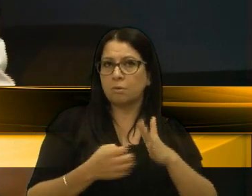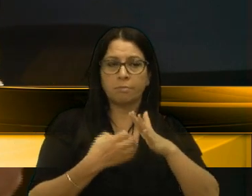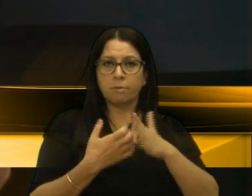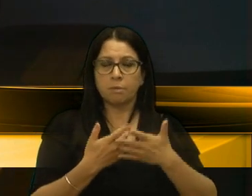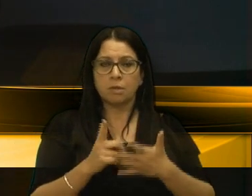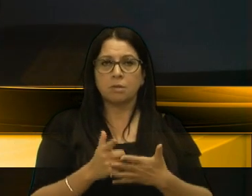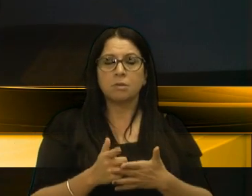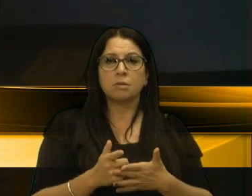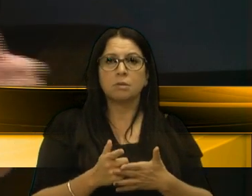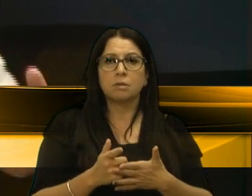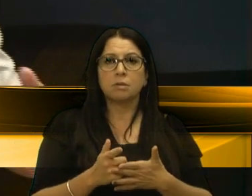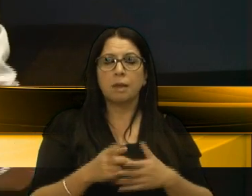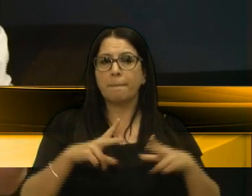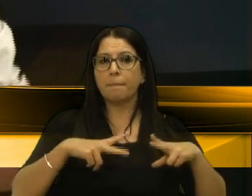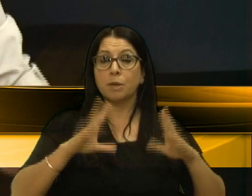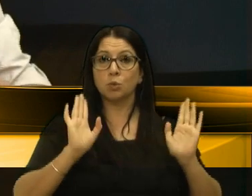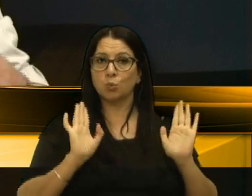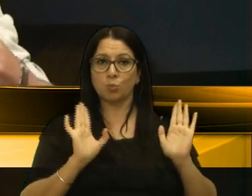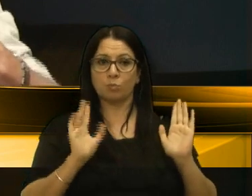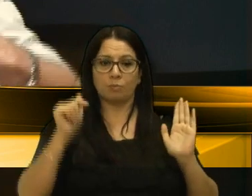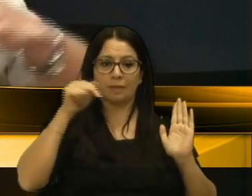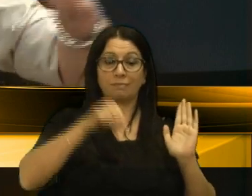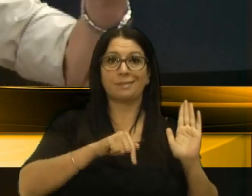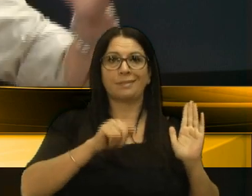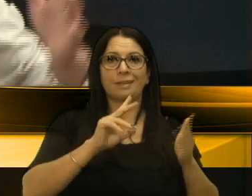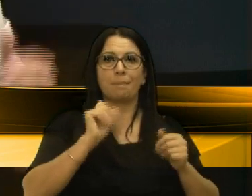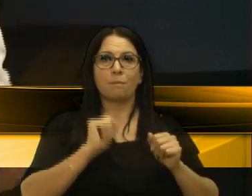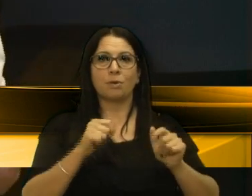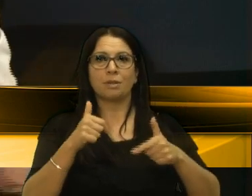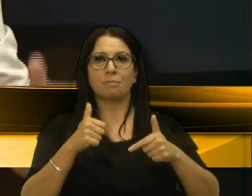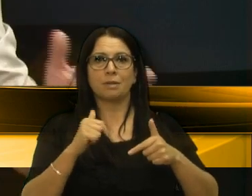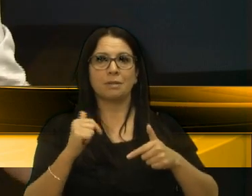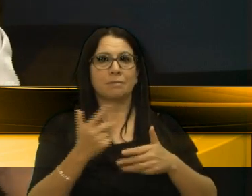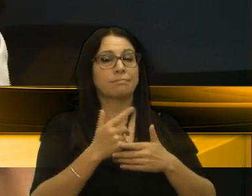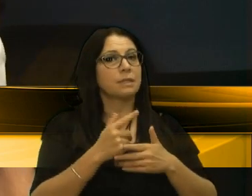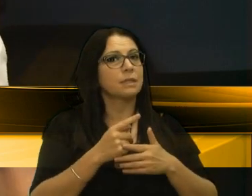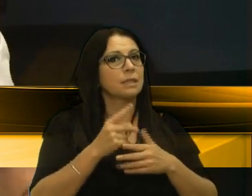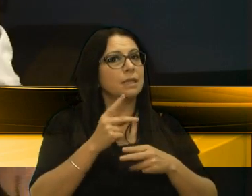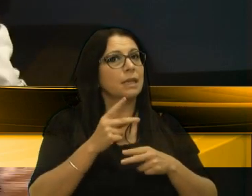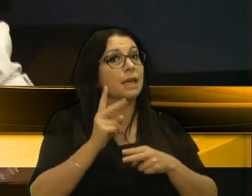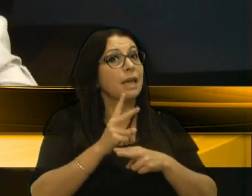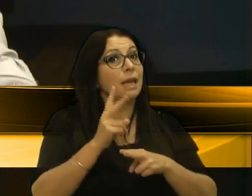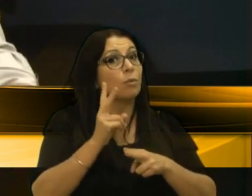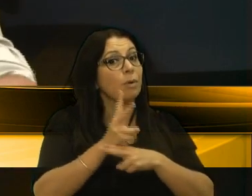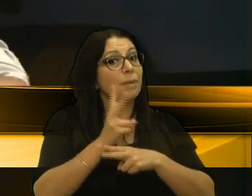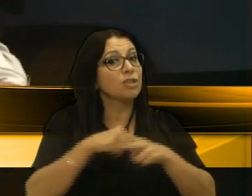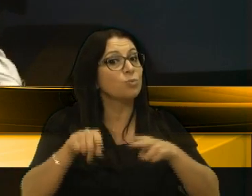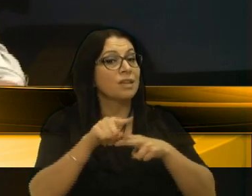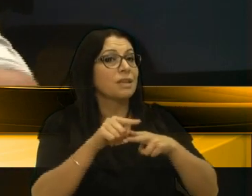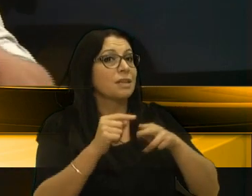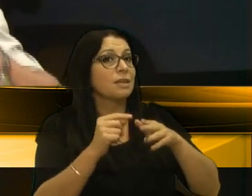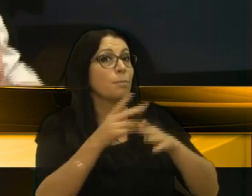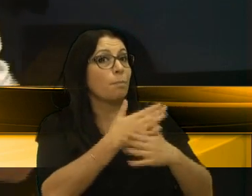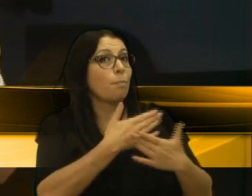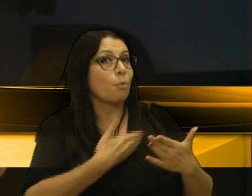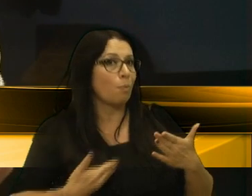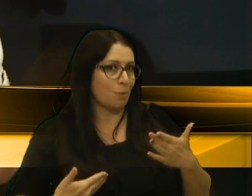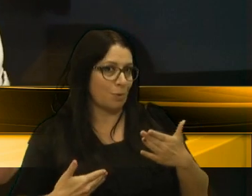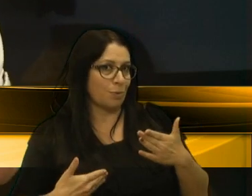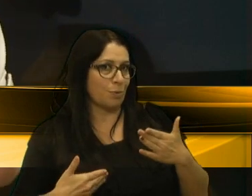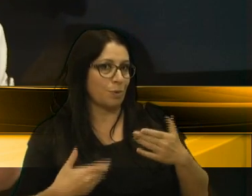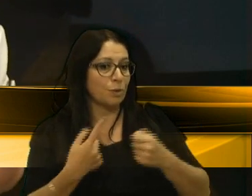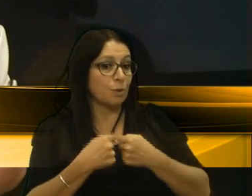particular que vem aqui e pode trabalhar tudo, é uma concessão pública, o município tinha que ter mais um pouquinho mais